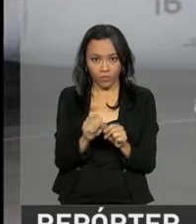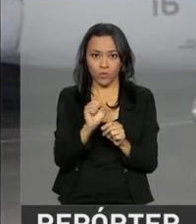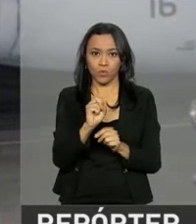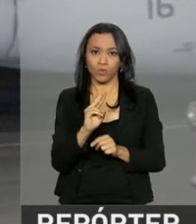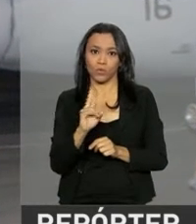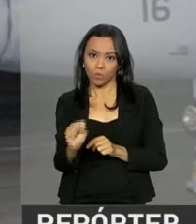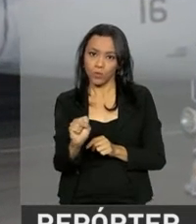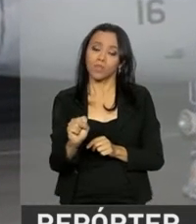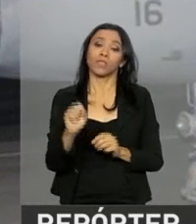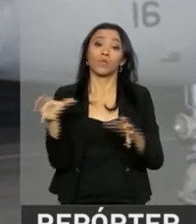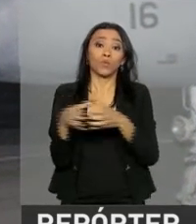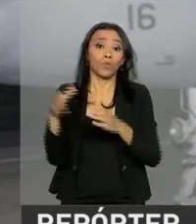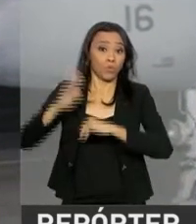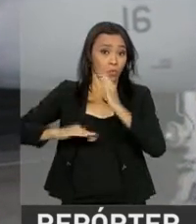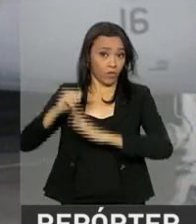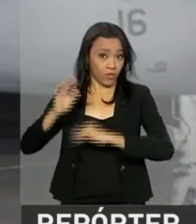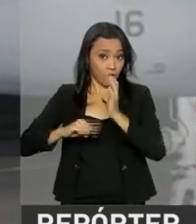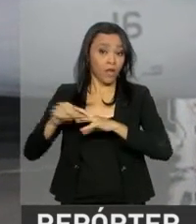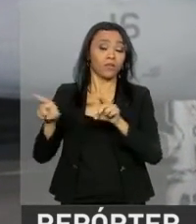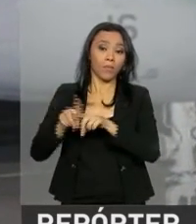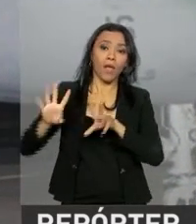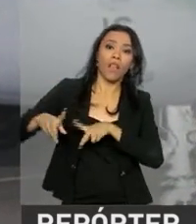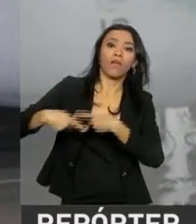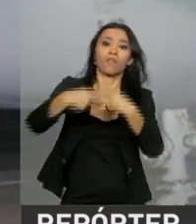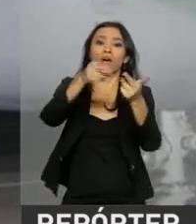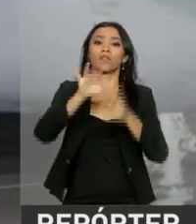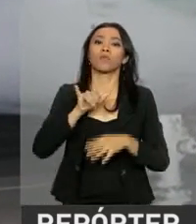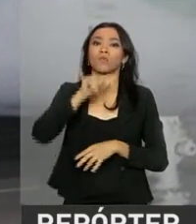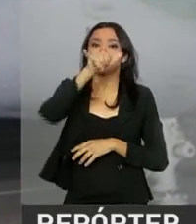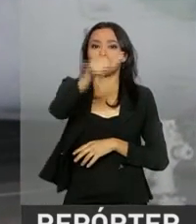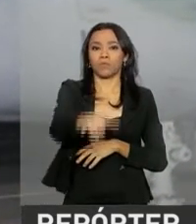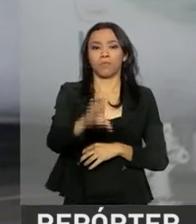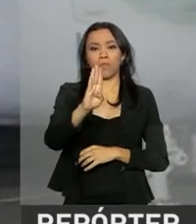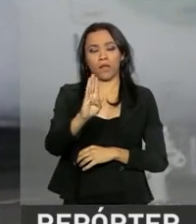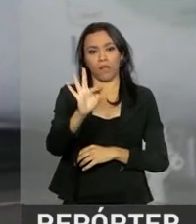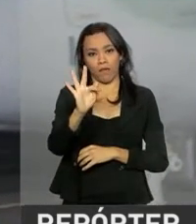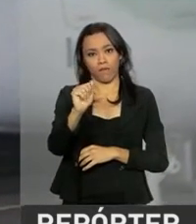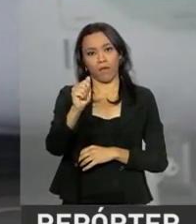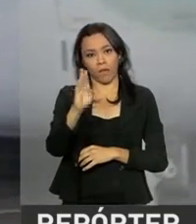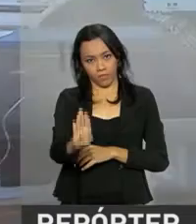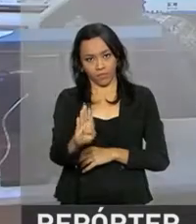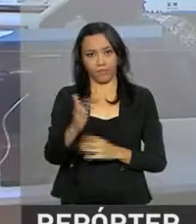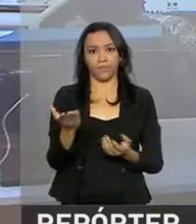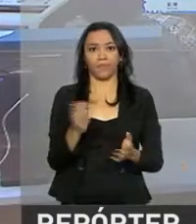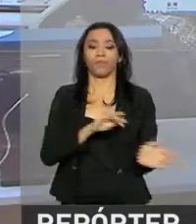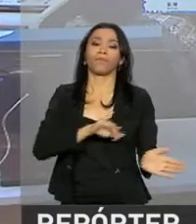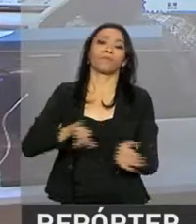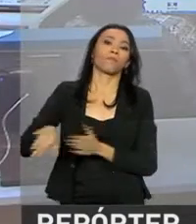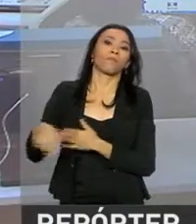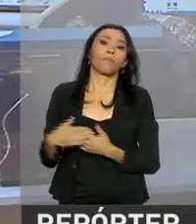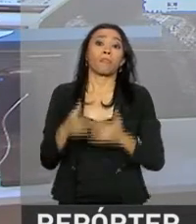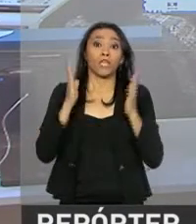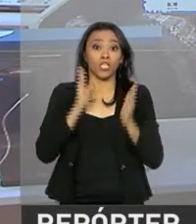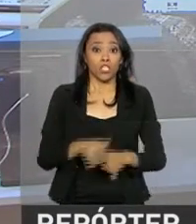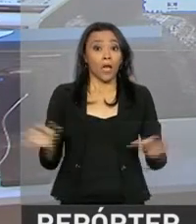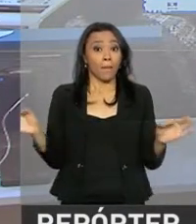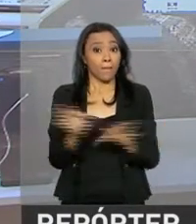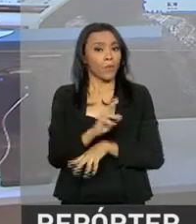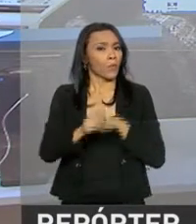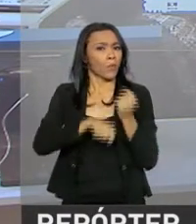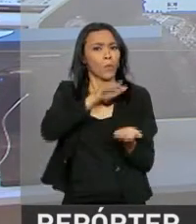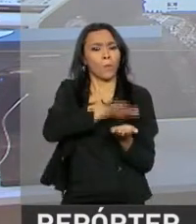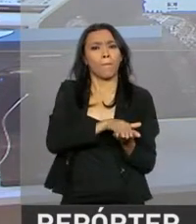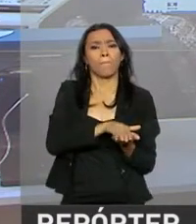equipes médicas são transportados com prioridade de voo e decolagem. Já está disponível o